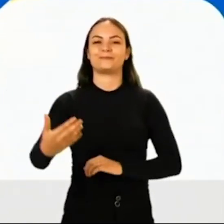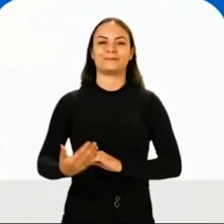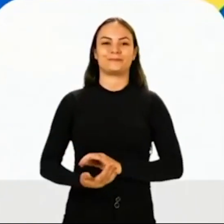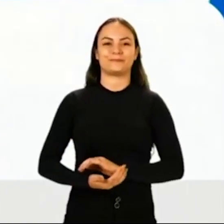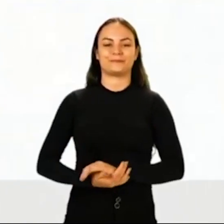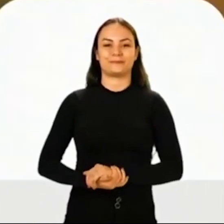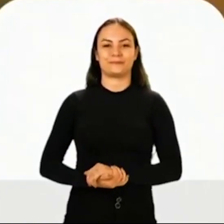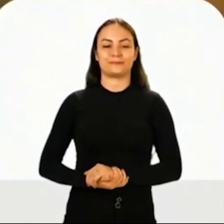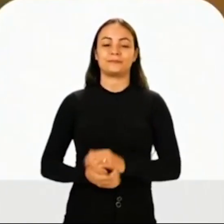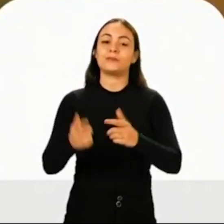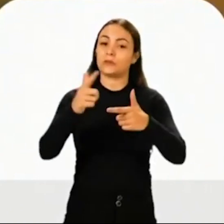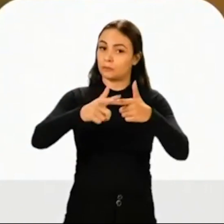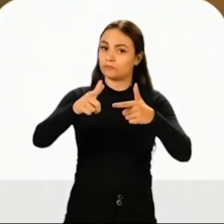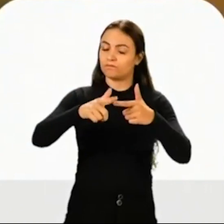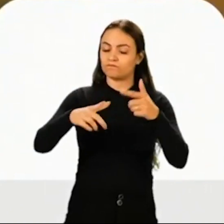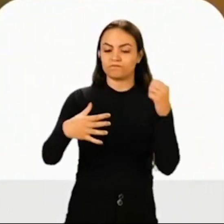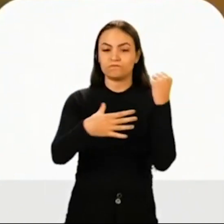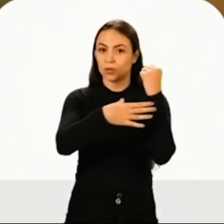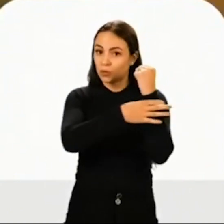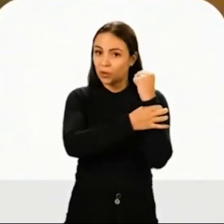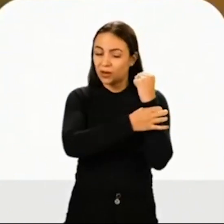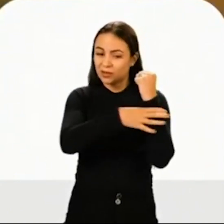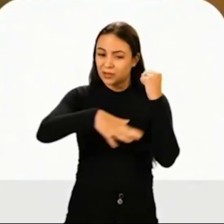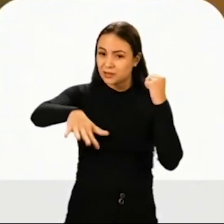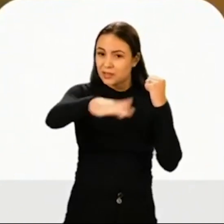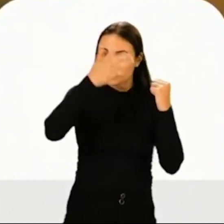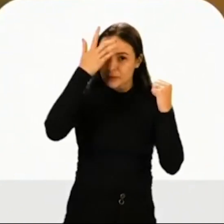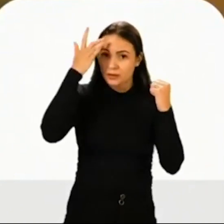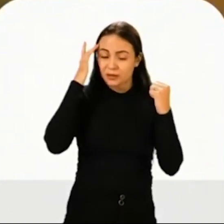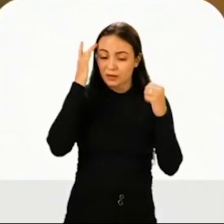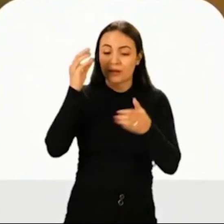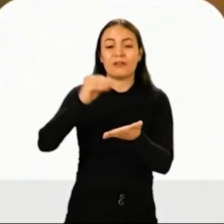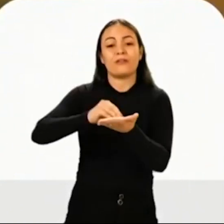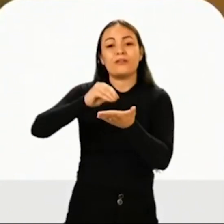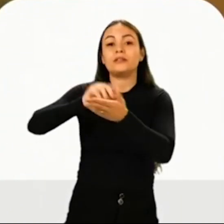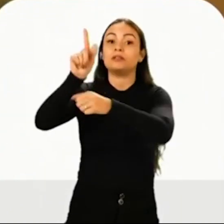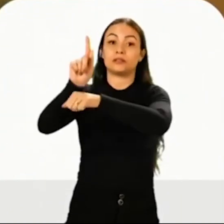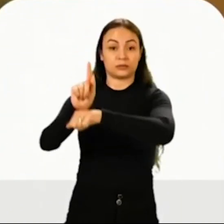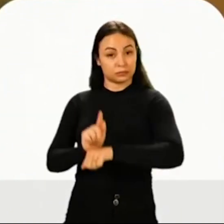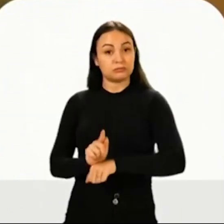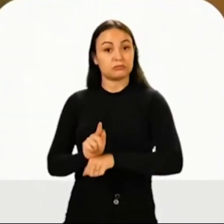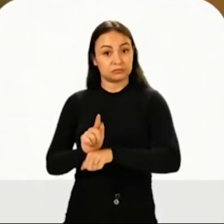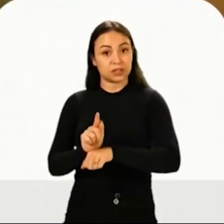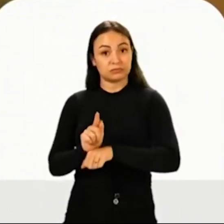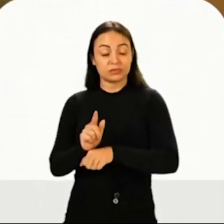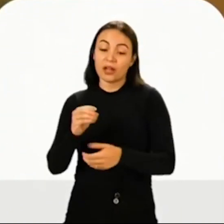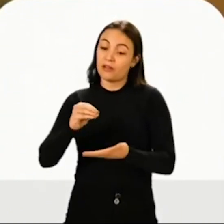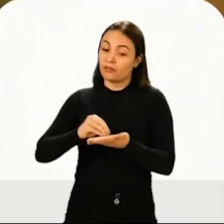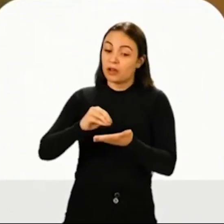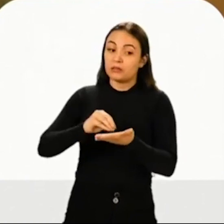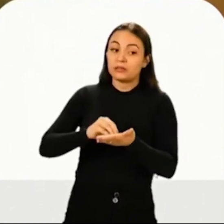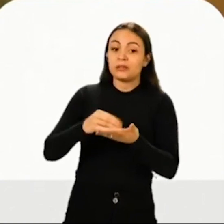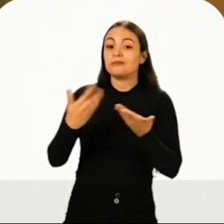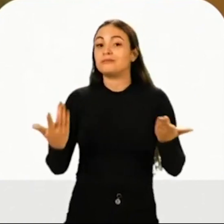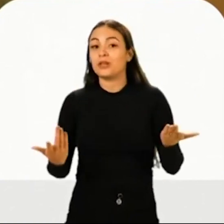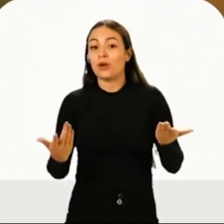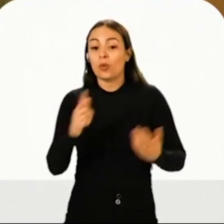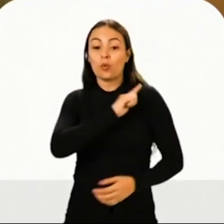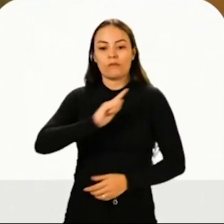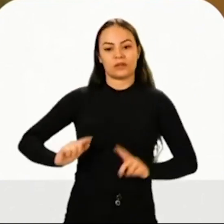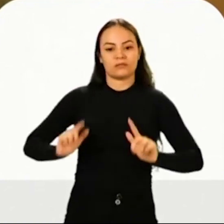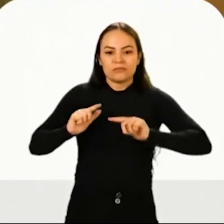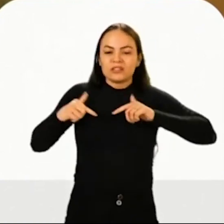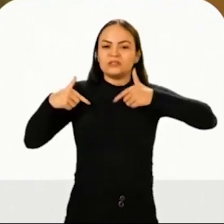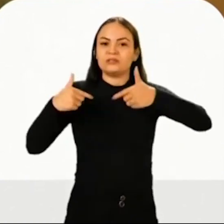O problema da segurança pública é a falta de gestão, é falta de governo, o governo demorou muito para